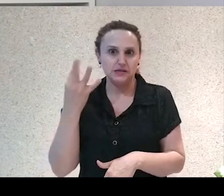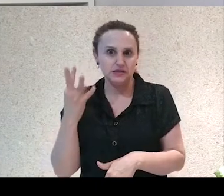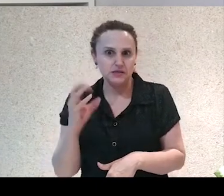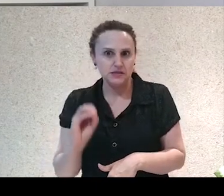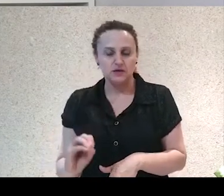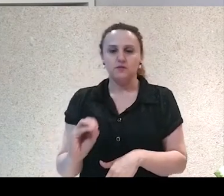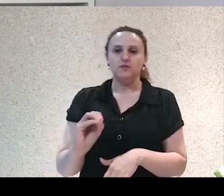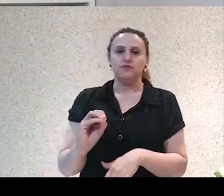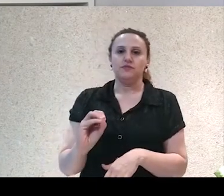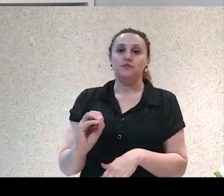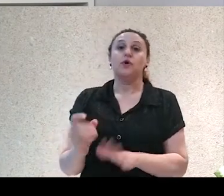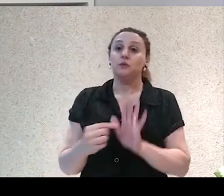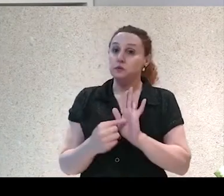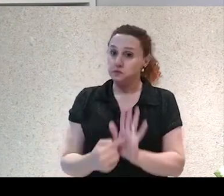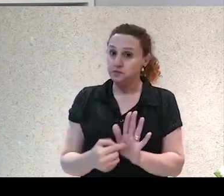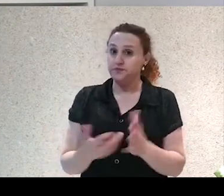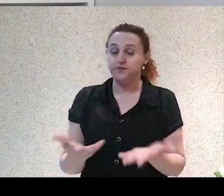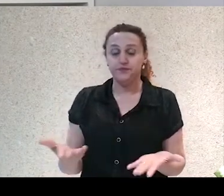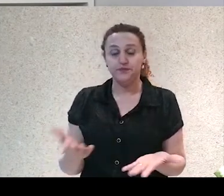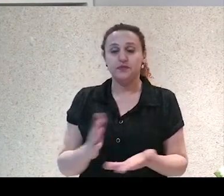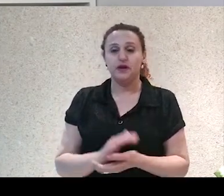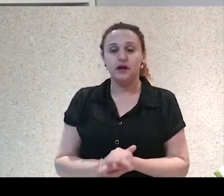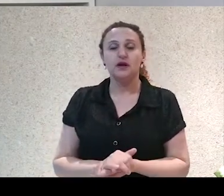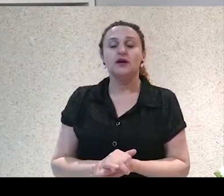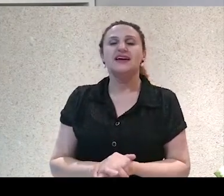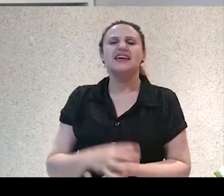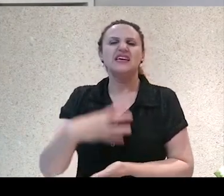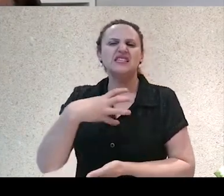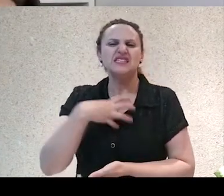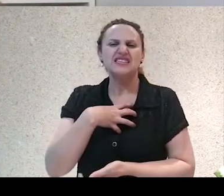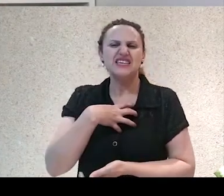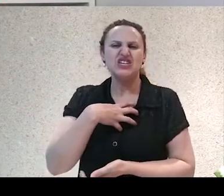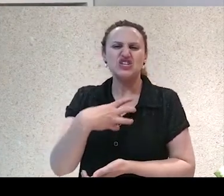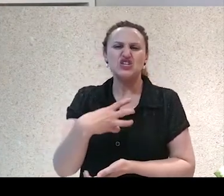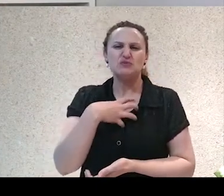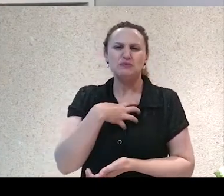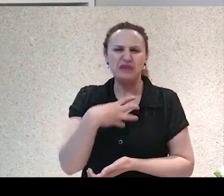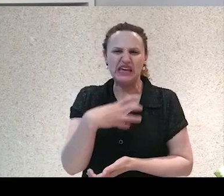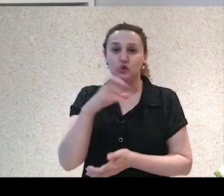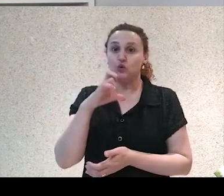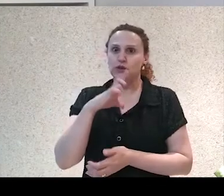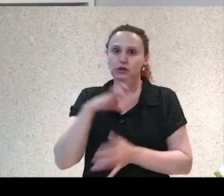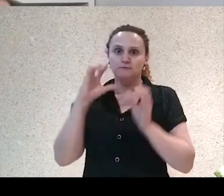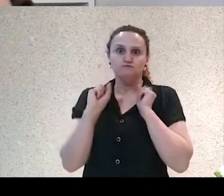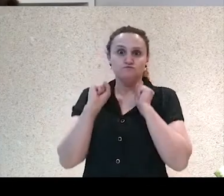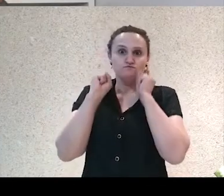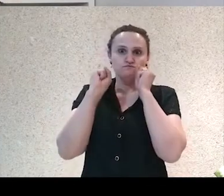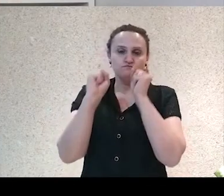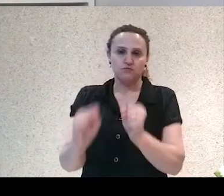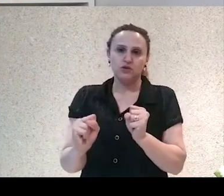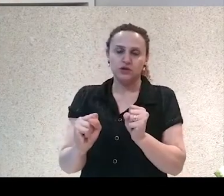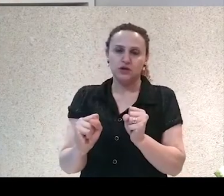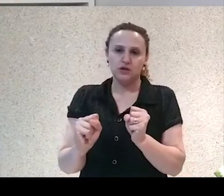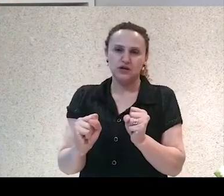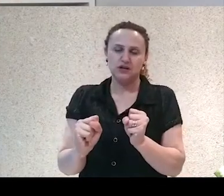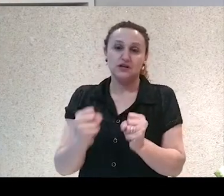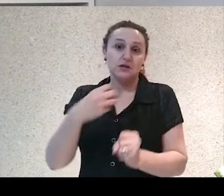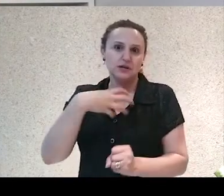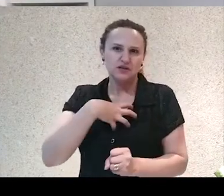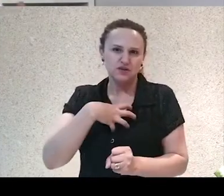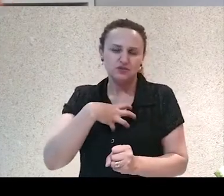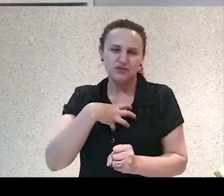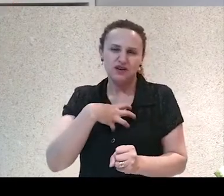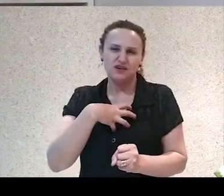pode pensar, quando o sentimento envolve poder, quando o sentimento